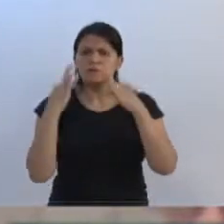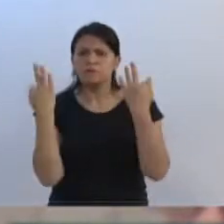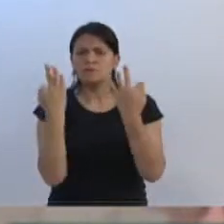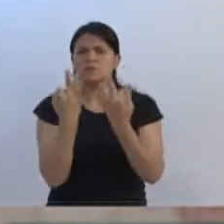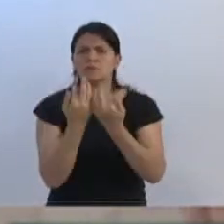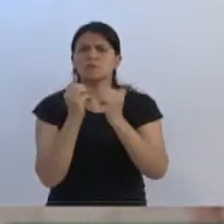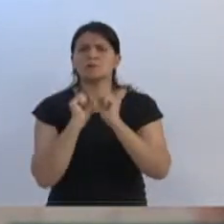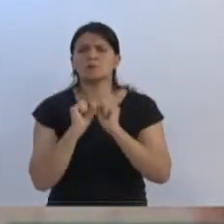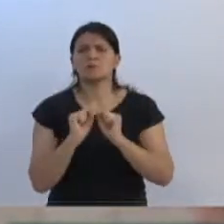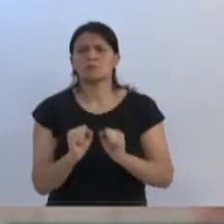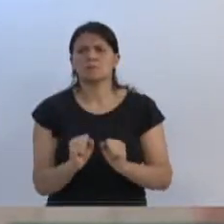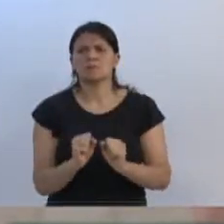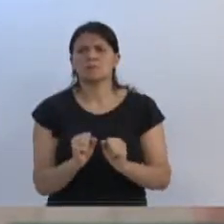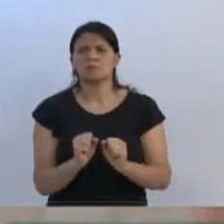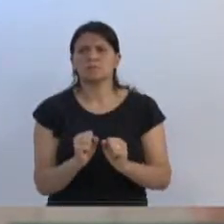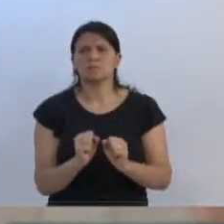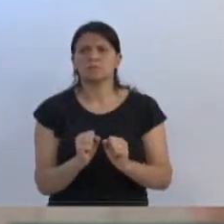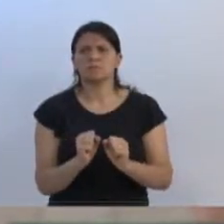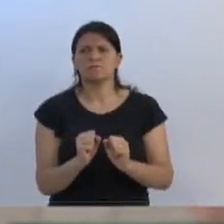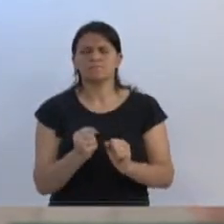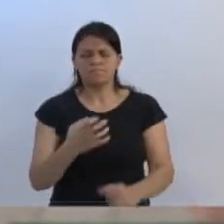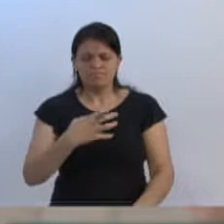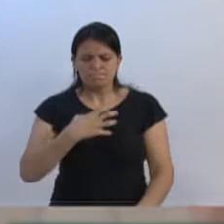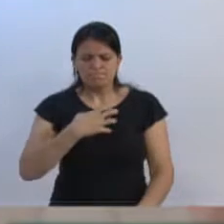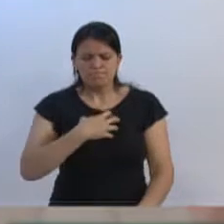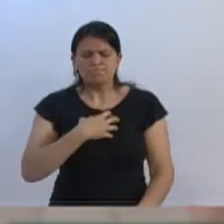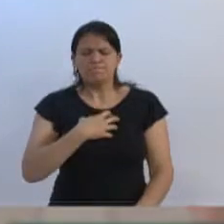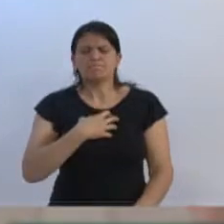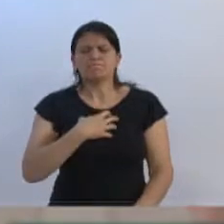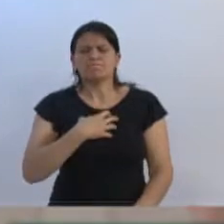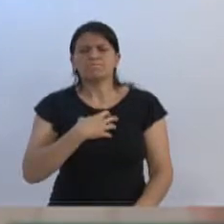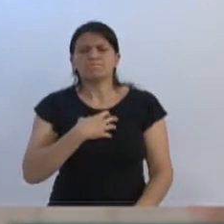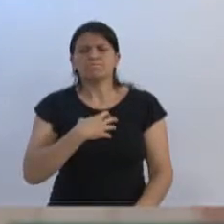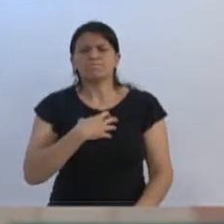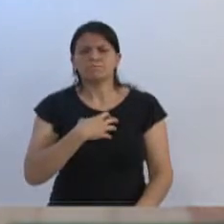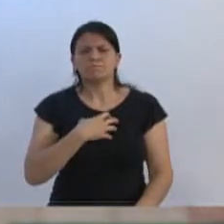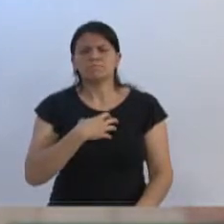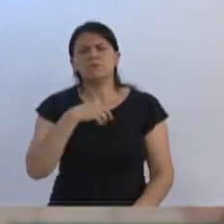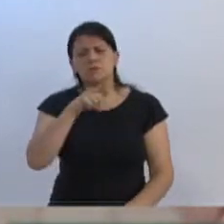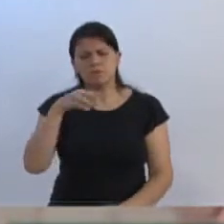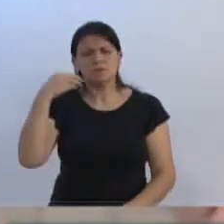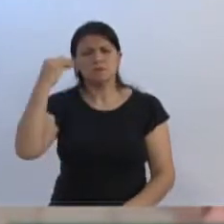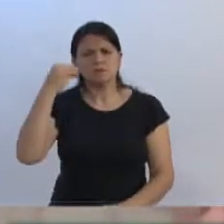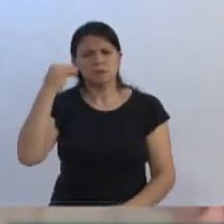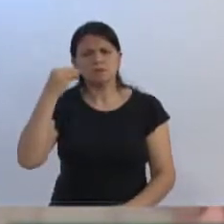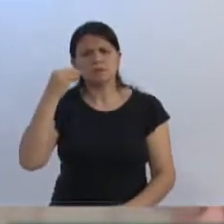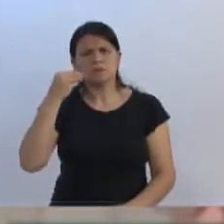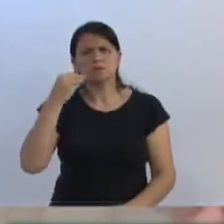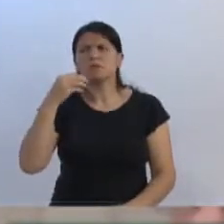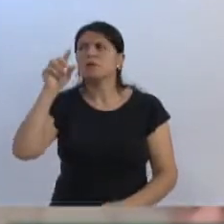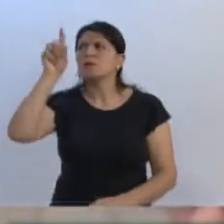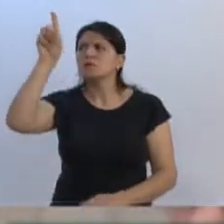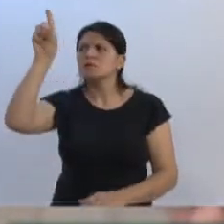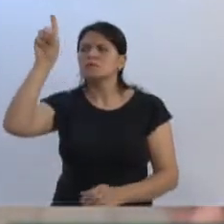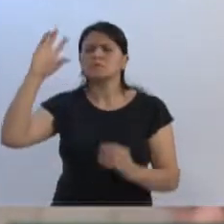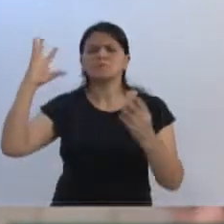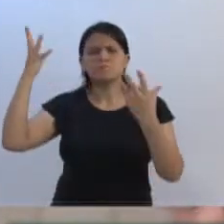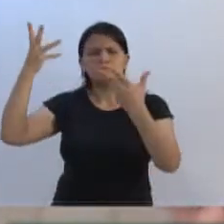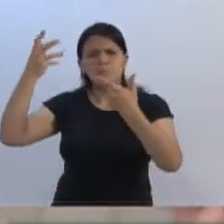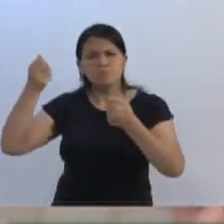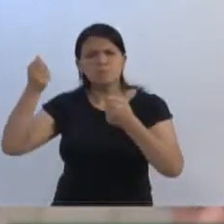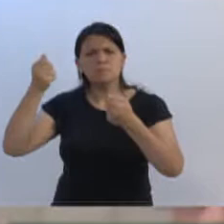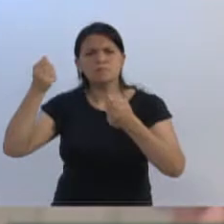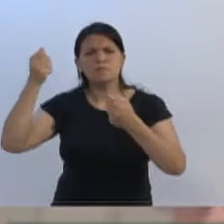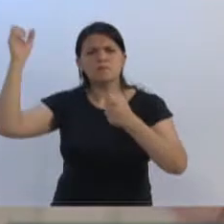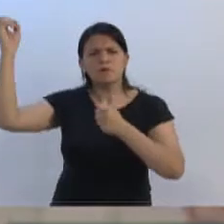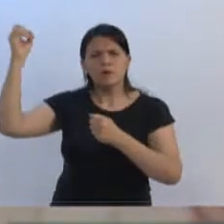se confortar. Vossa Excelência tem experiência disso? Deus é grande, Deus é há de